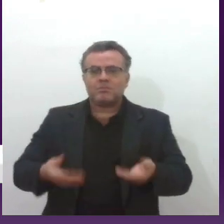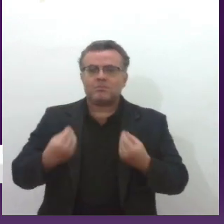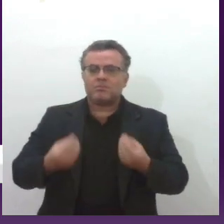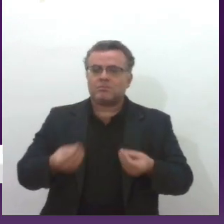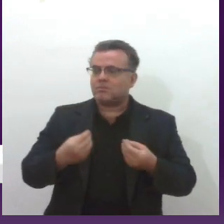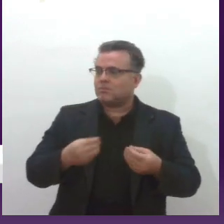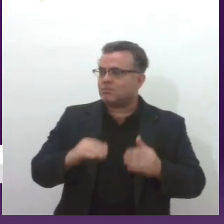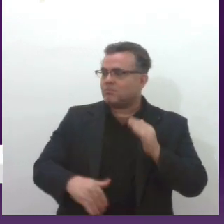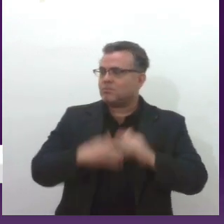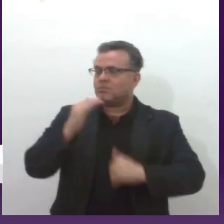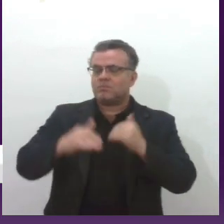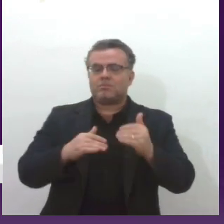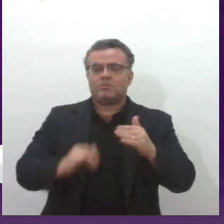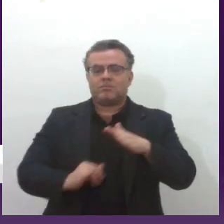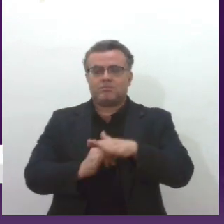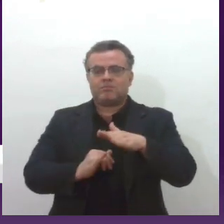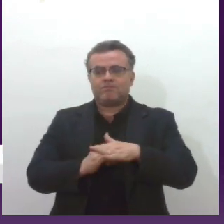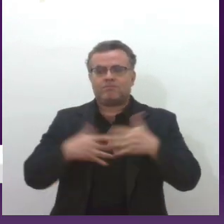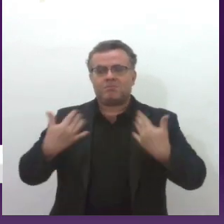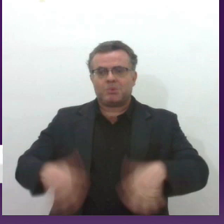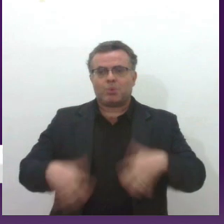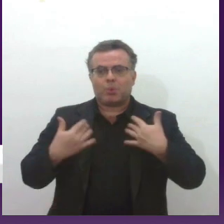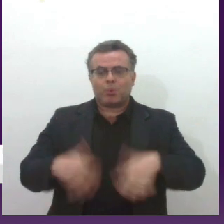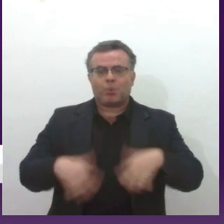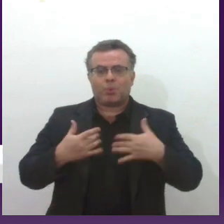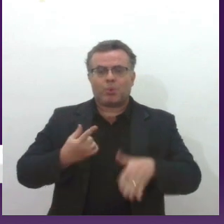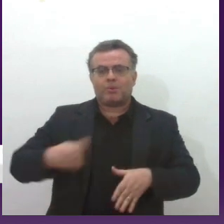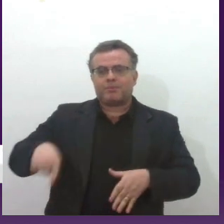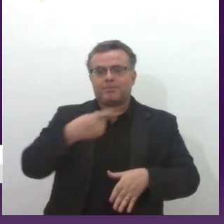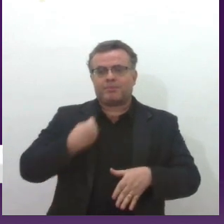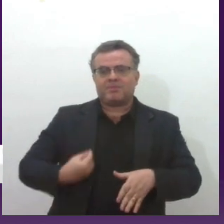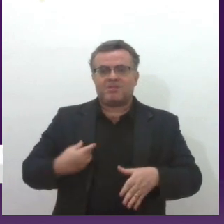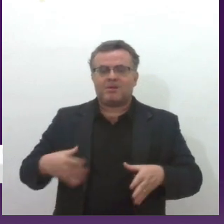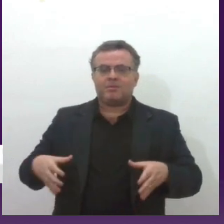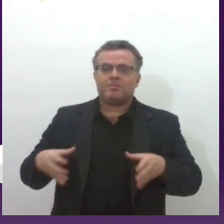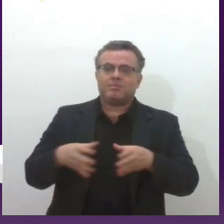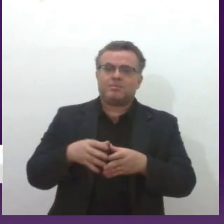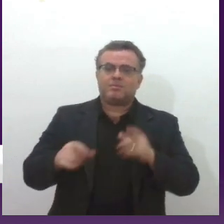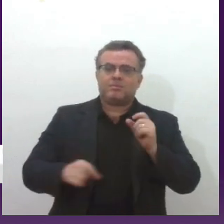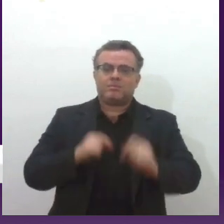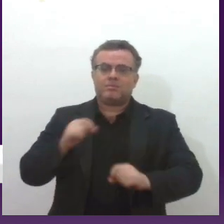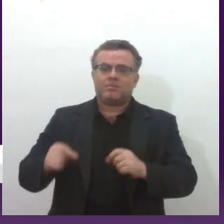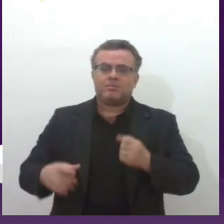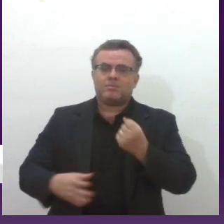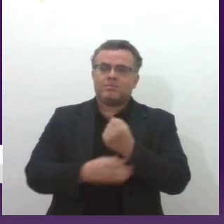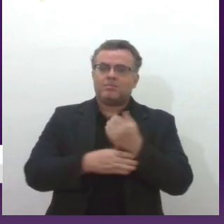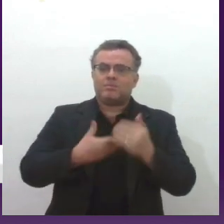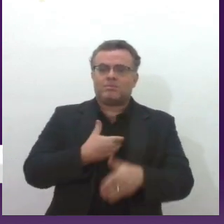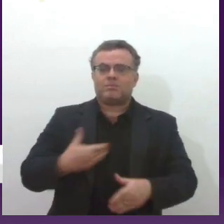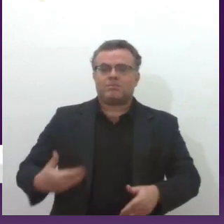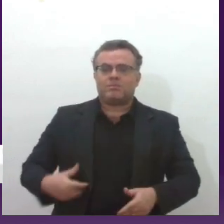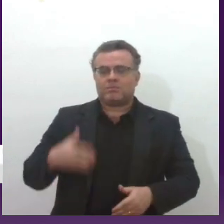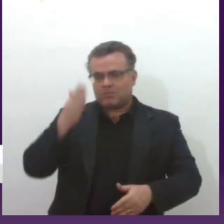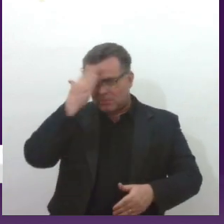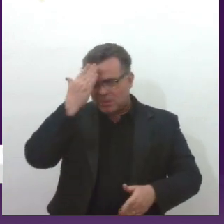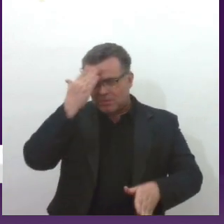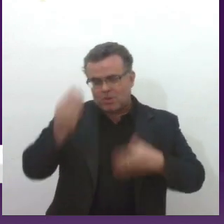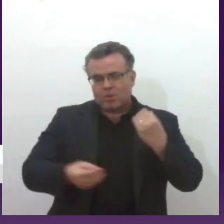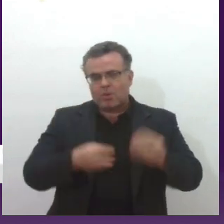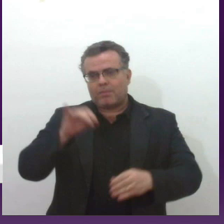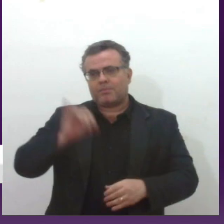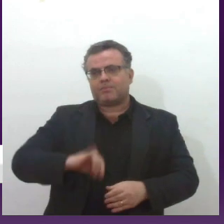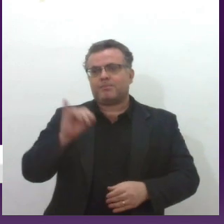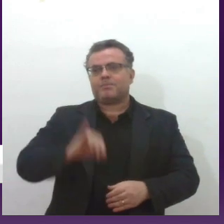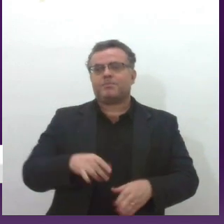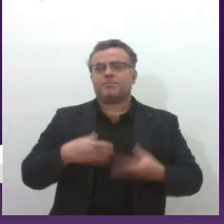aí é um avanço institucional muito grande, a gente que faz parte do Corpo de Serviços de Segurança Pública, a gente sabe o quanto isso aí é importante e